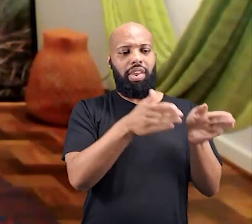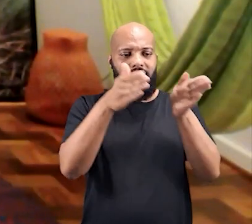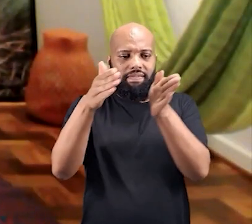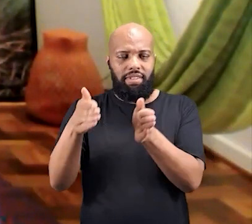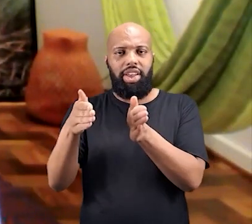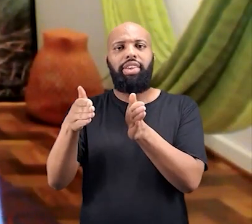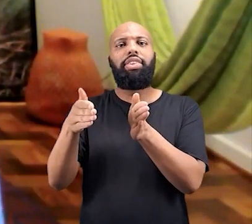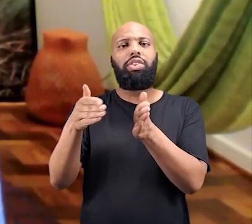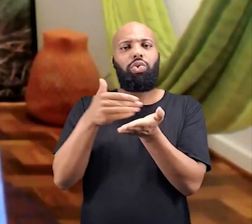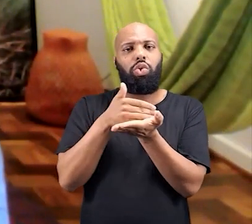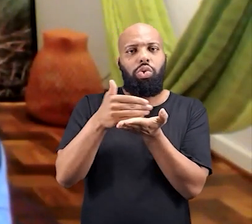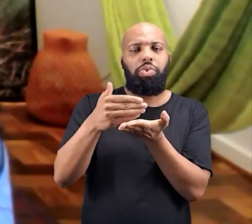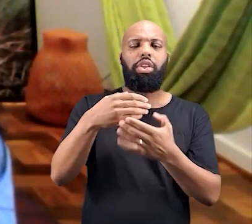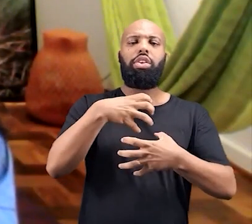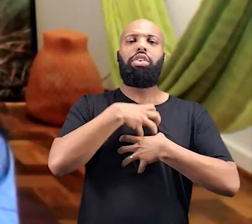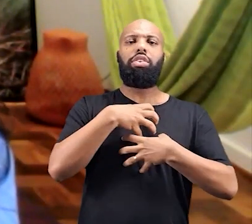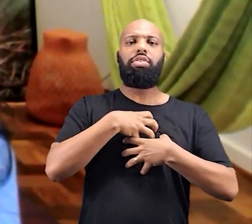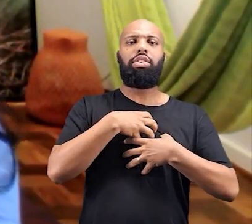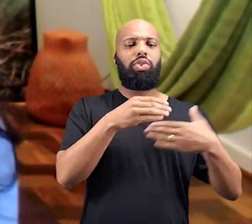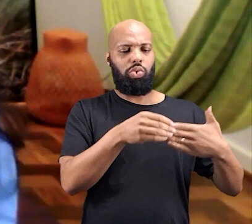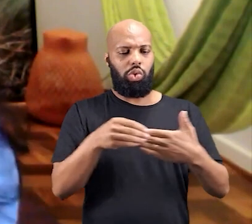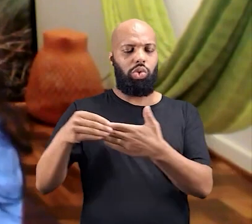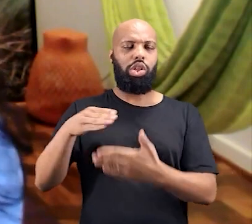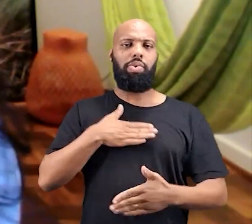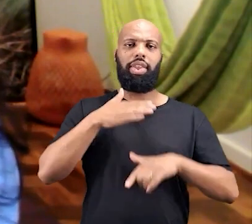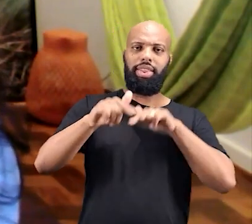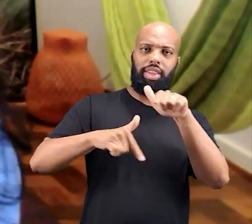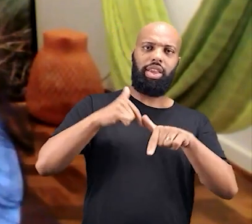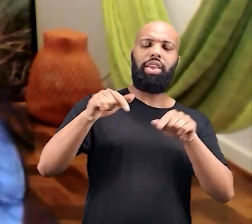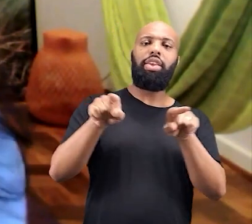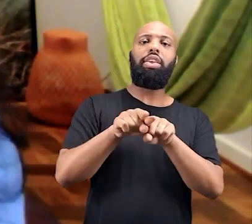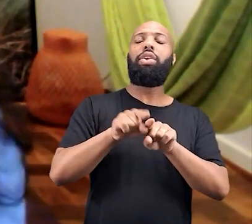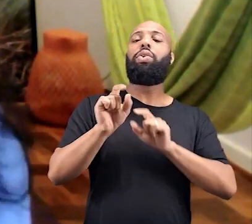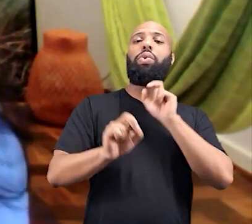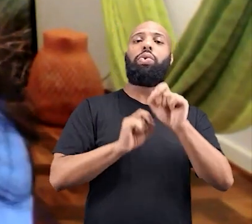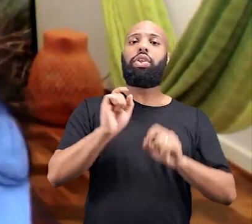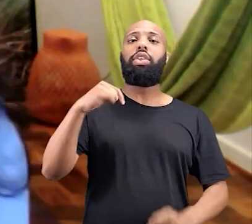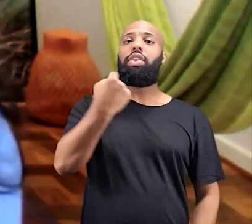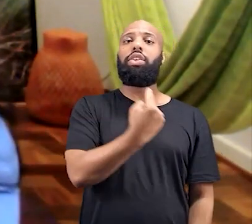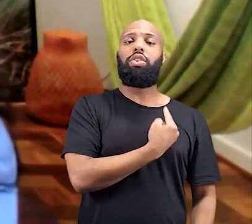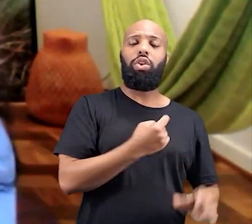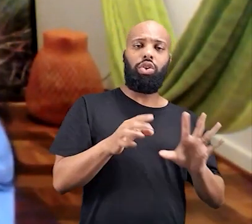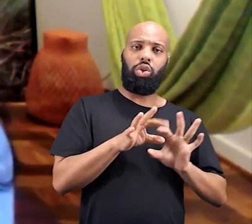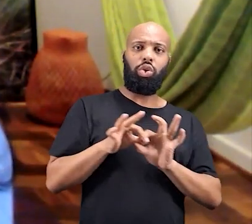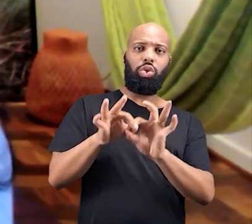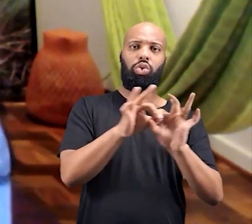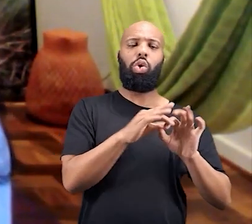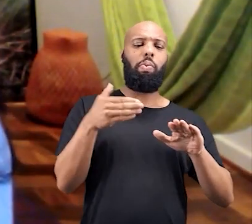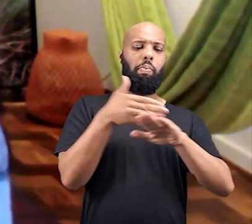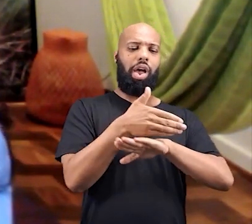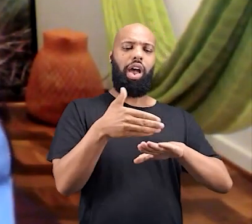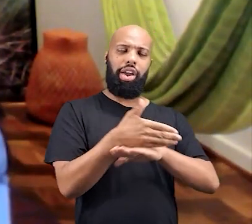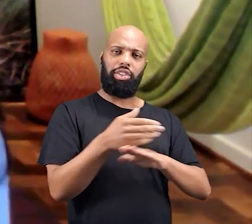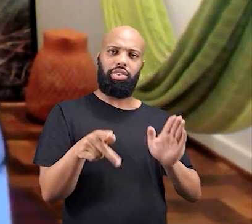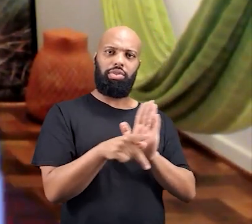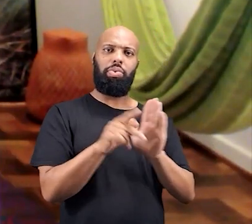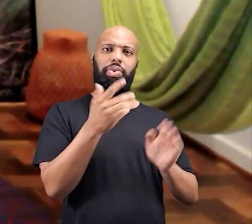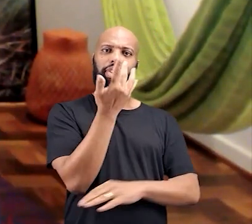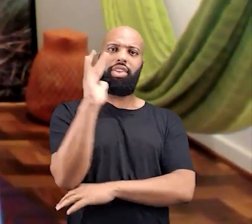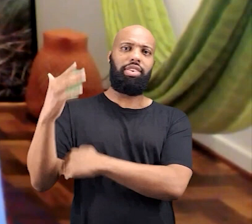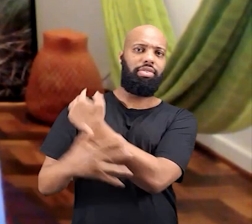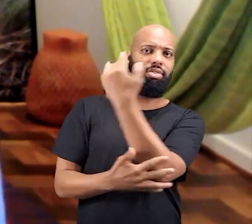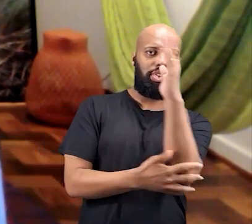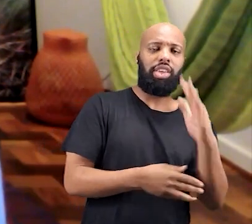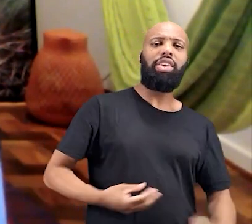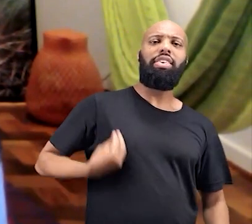e que eu sinto que conduz todo o meu trabalho, que é, nós somos parte dessa natureza, e vivemos todos